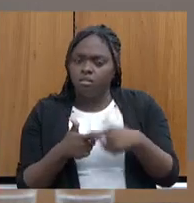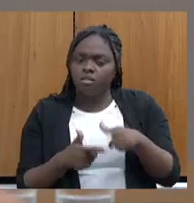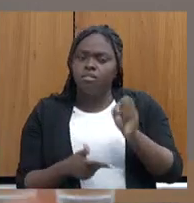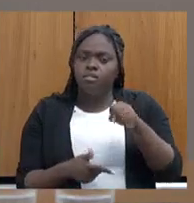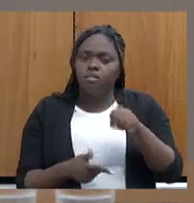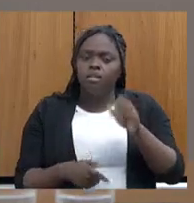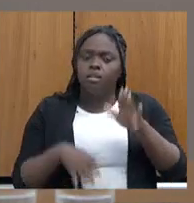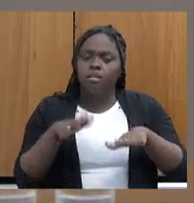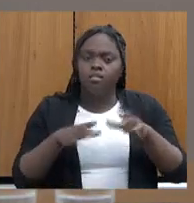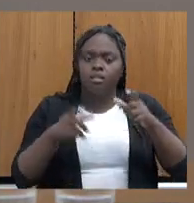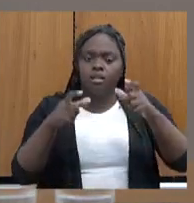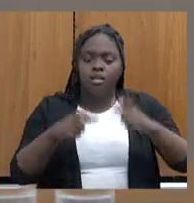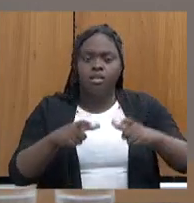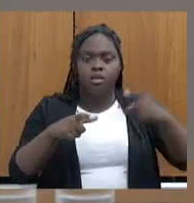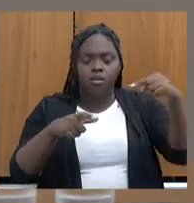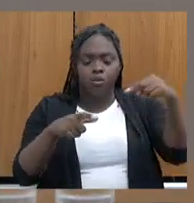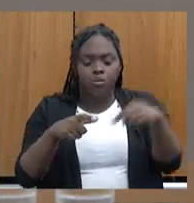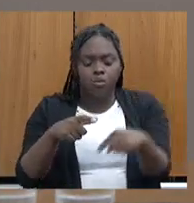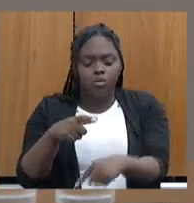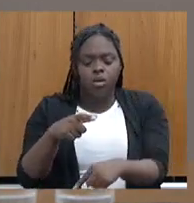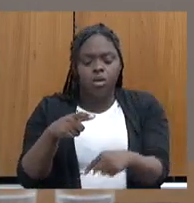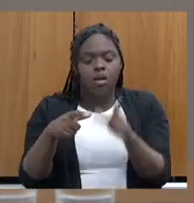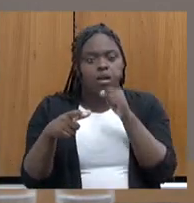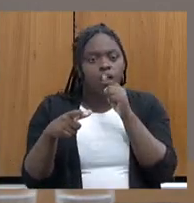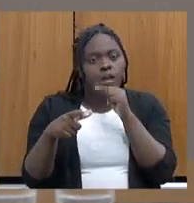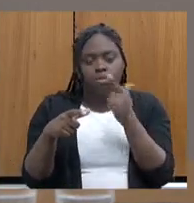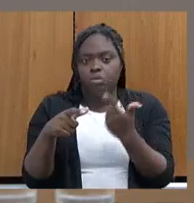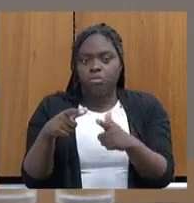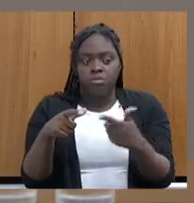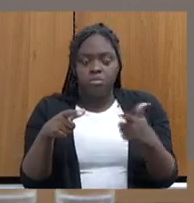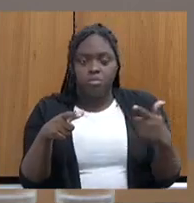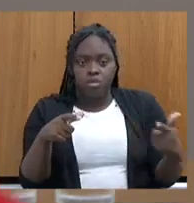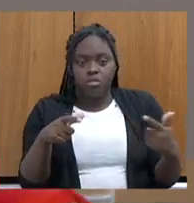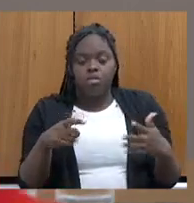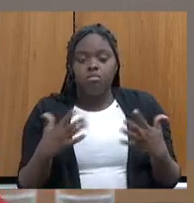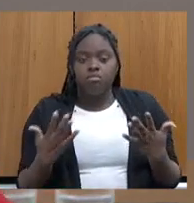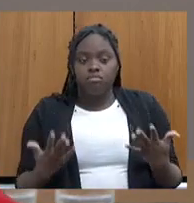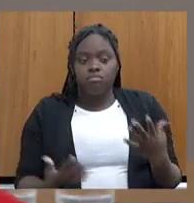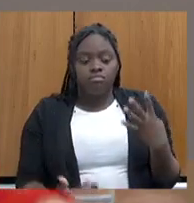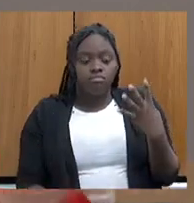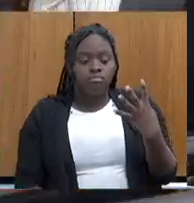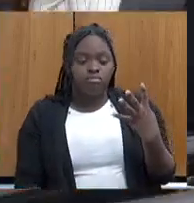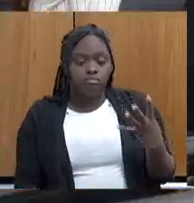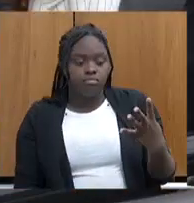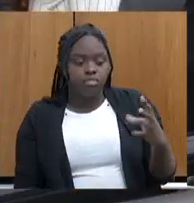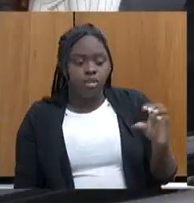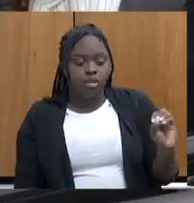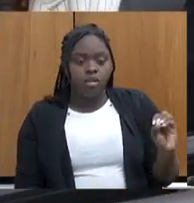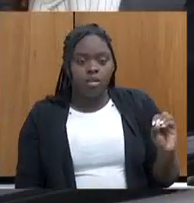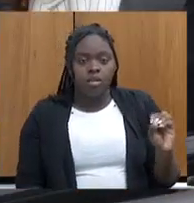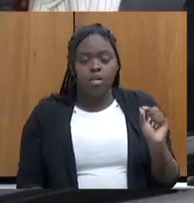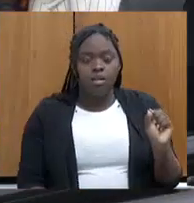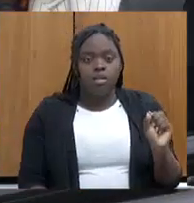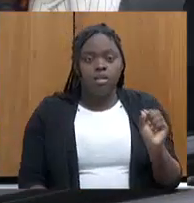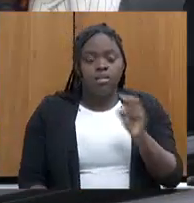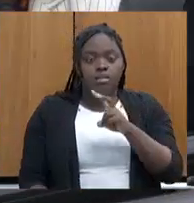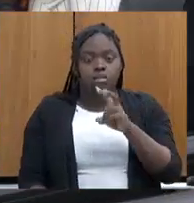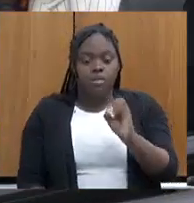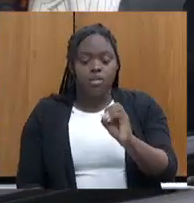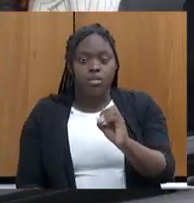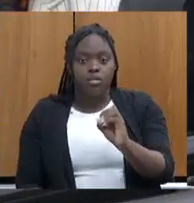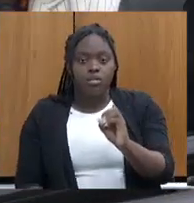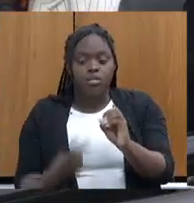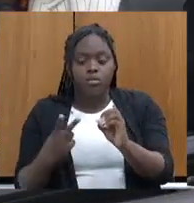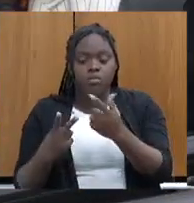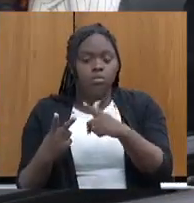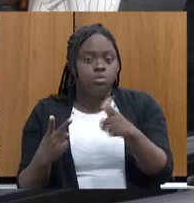fura o posto e não acha água. Então, assim, desses 40... Aqui eram 50, 2 nós não achamos água. Até que